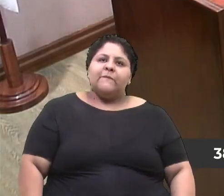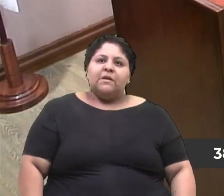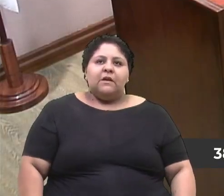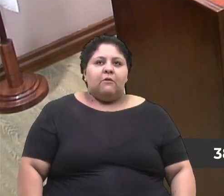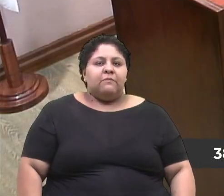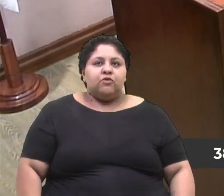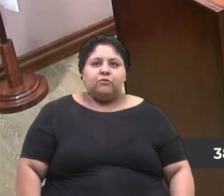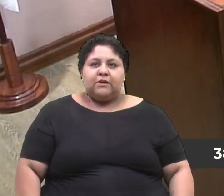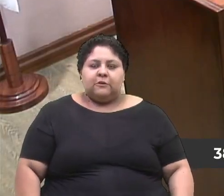Obrigado, vereadora Rose. Obrigada.